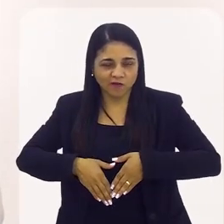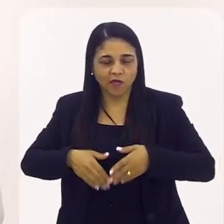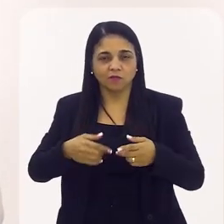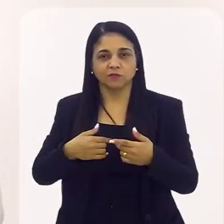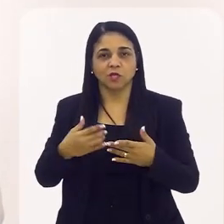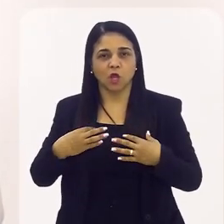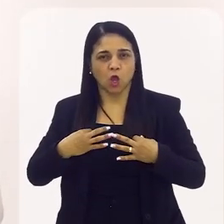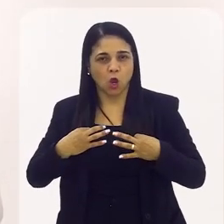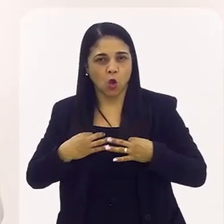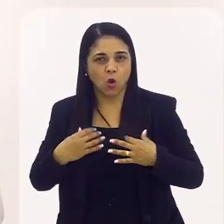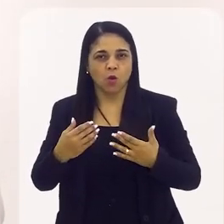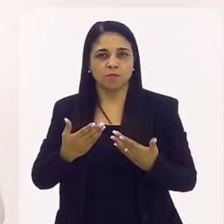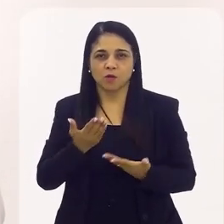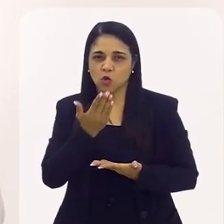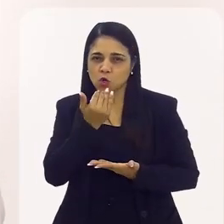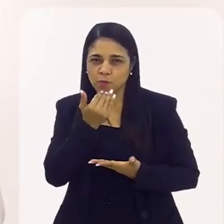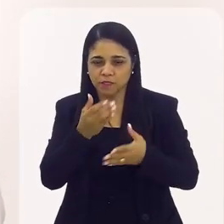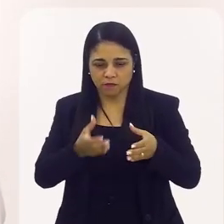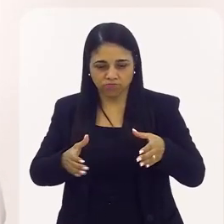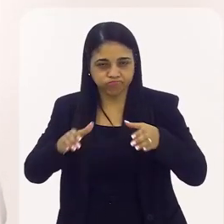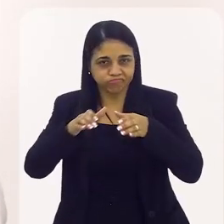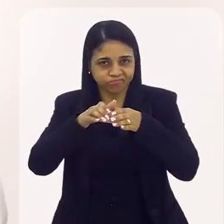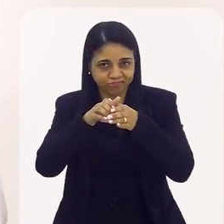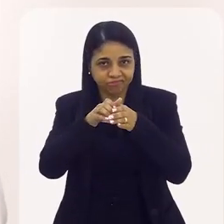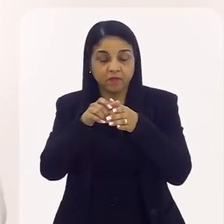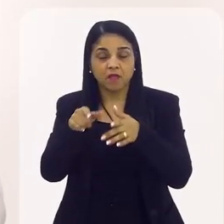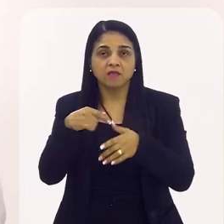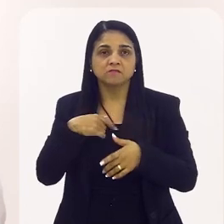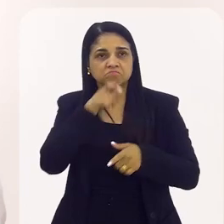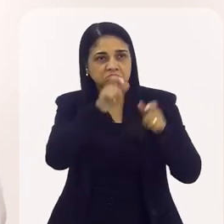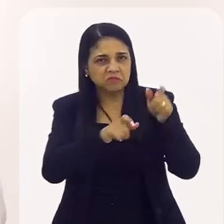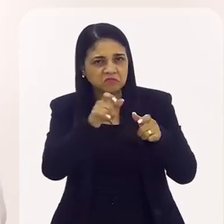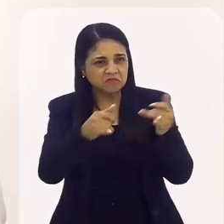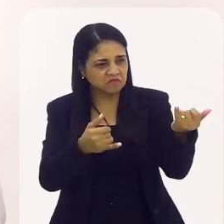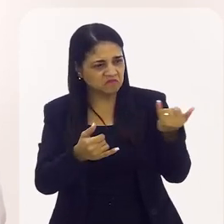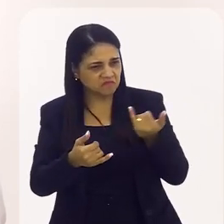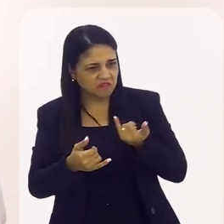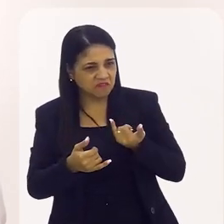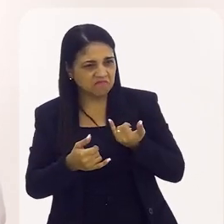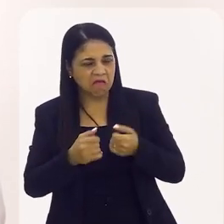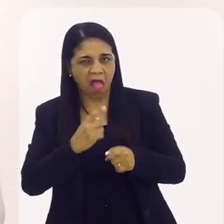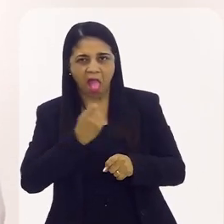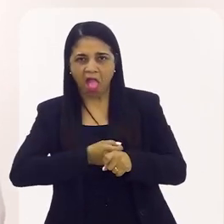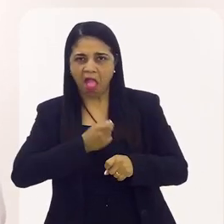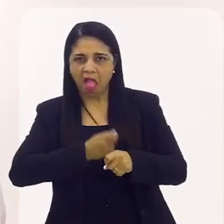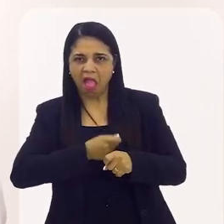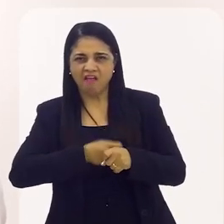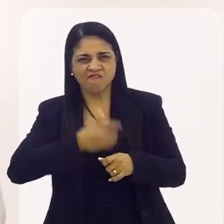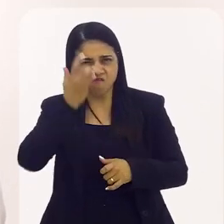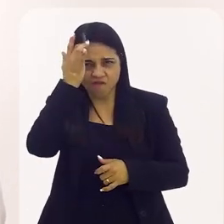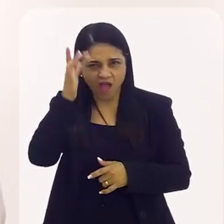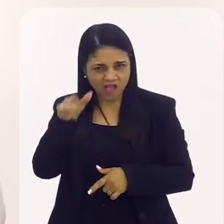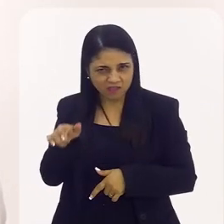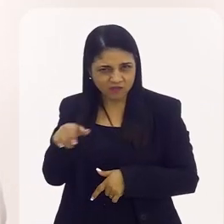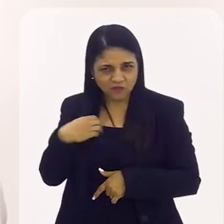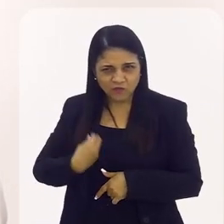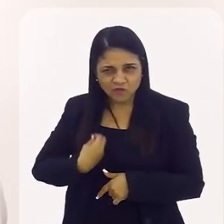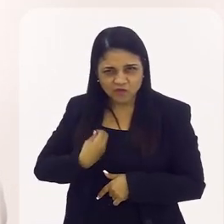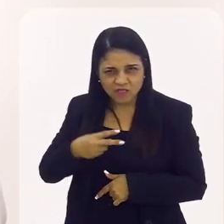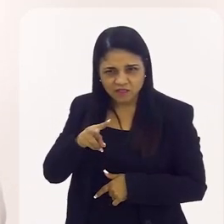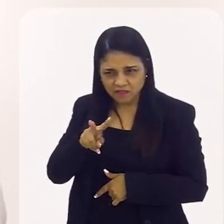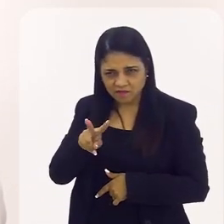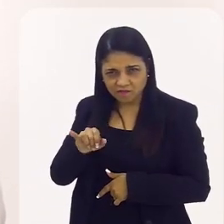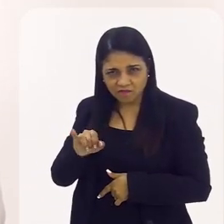básica, porque as pessoas dizem assim, tem alguns ignorantes que falam, é uma vida fácil, não, é vida